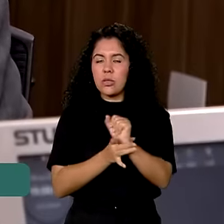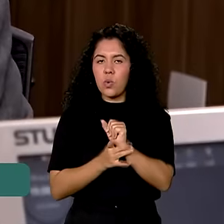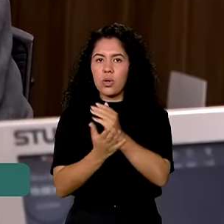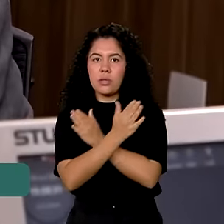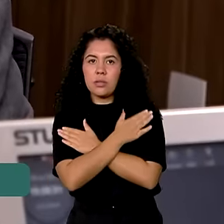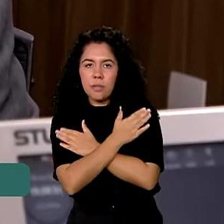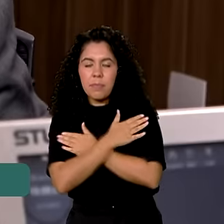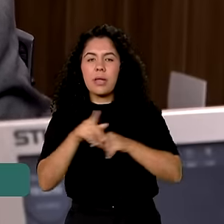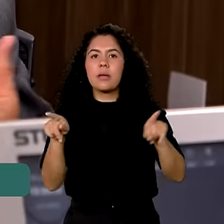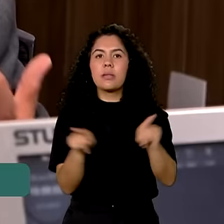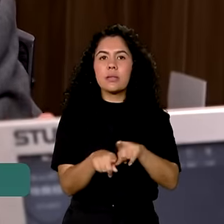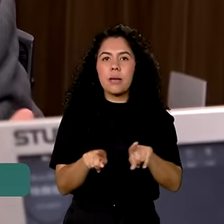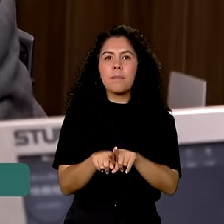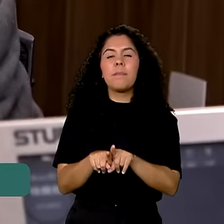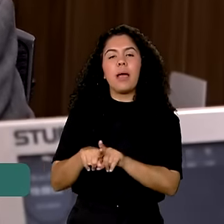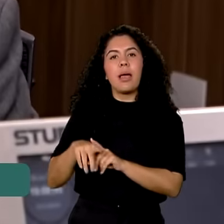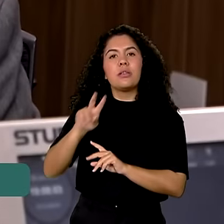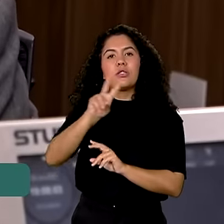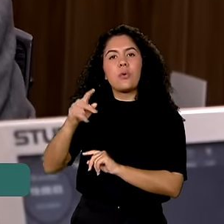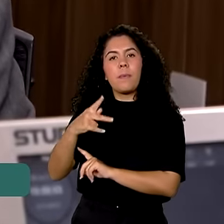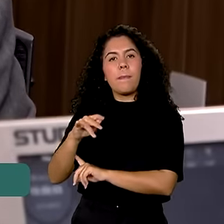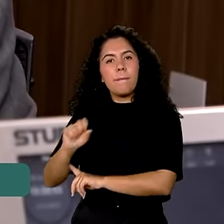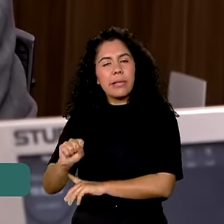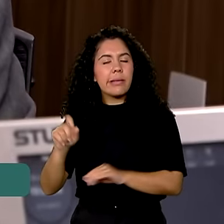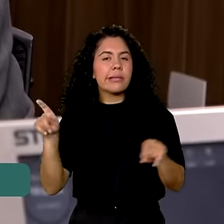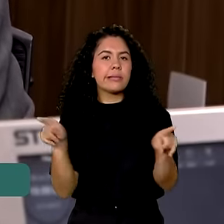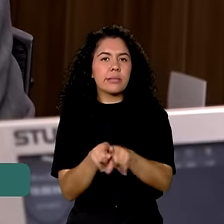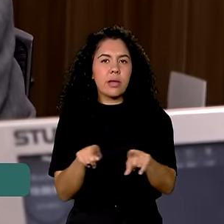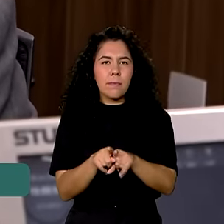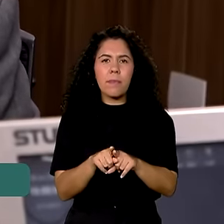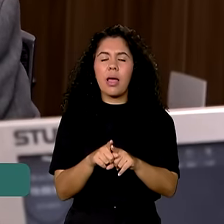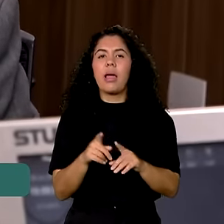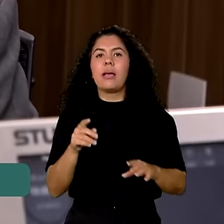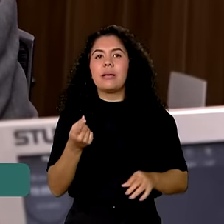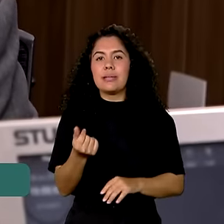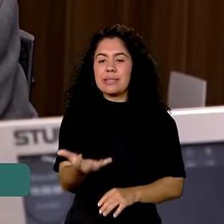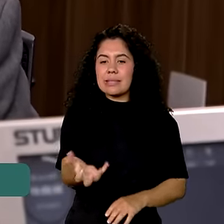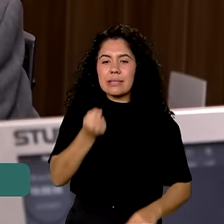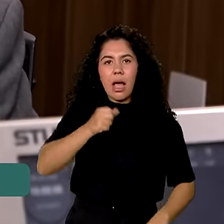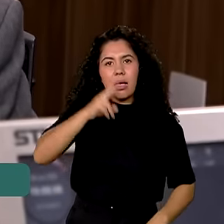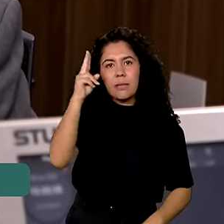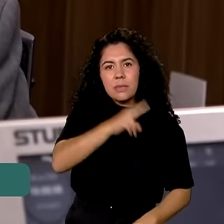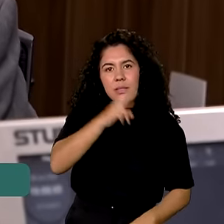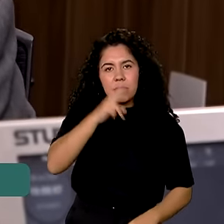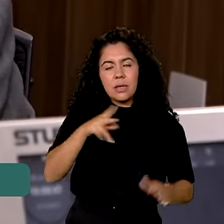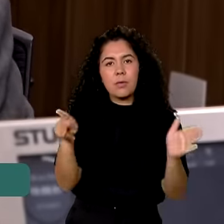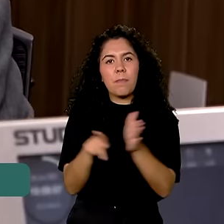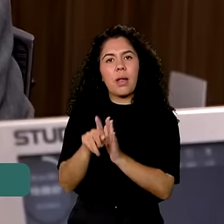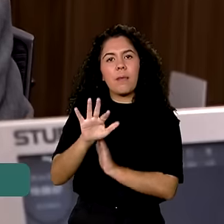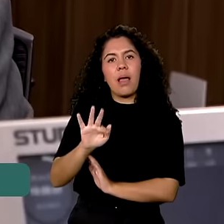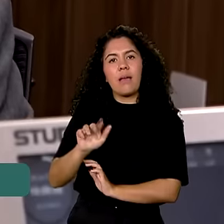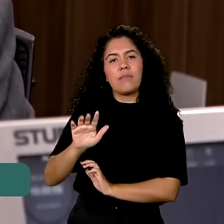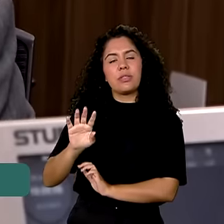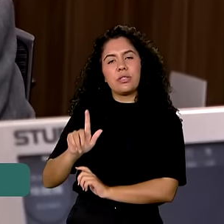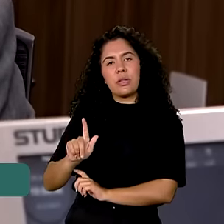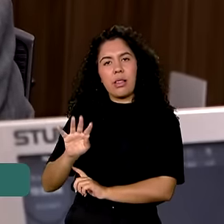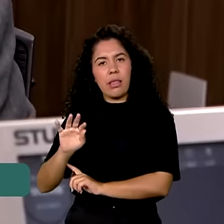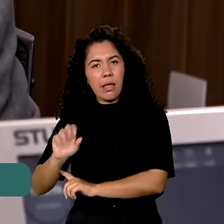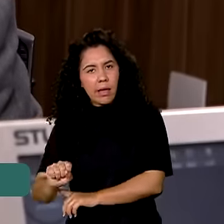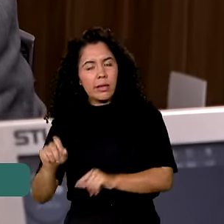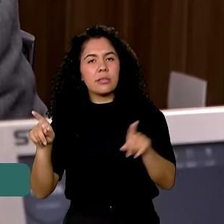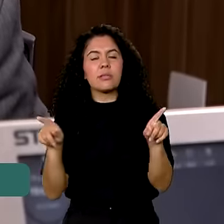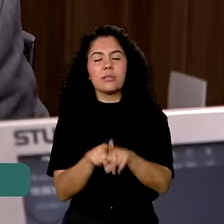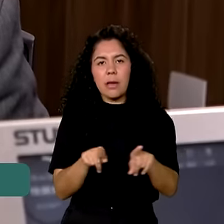calendário de abono, o conjunto das ações agora, o saco calamidade do fundo de garantia, a suspensão de quatro meses do fundo de garantia para as